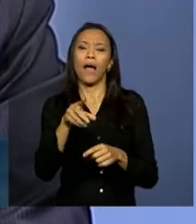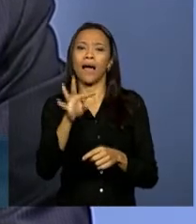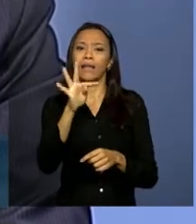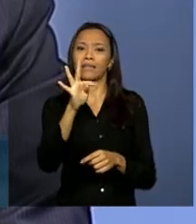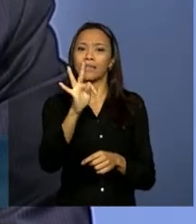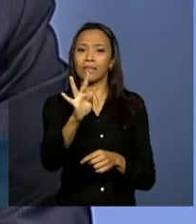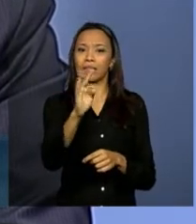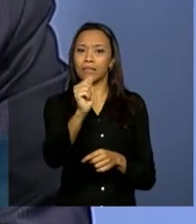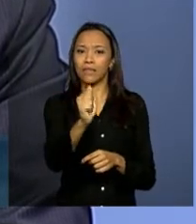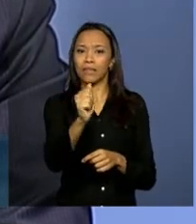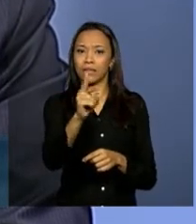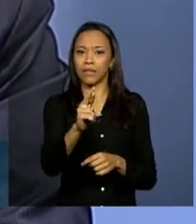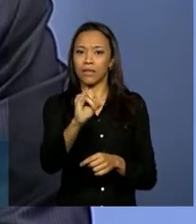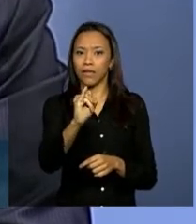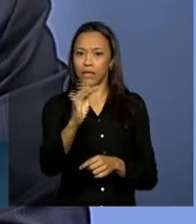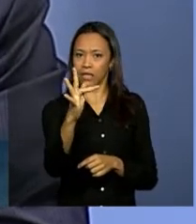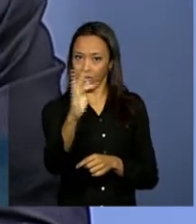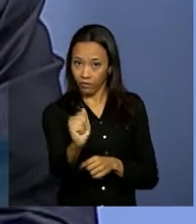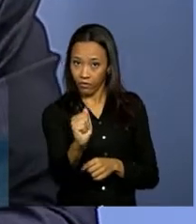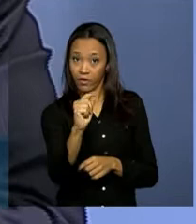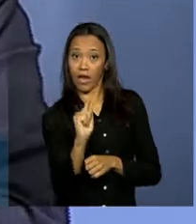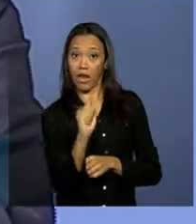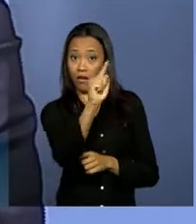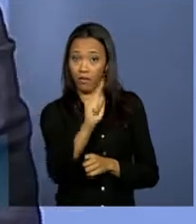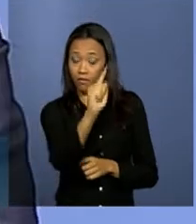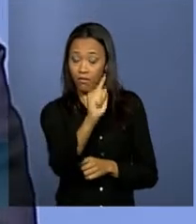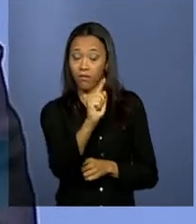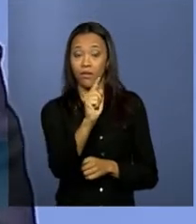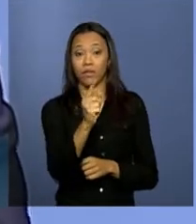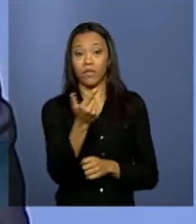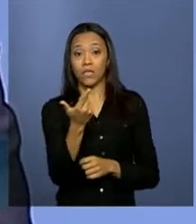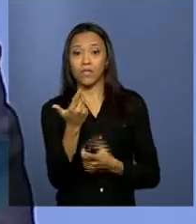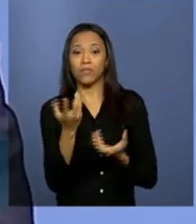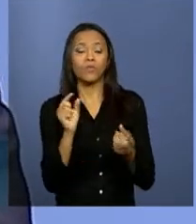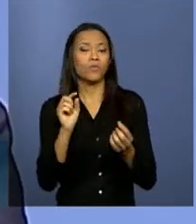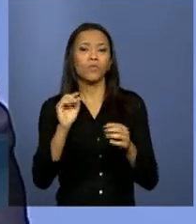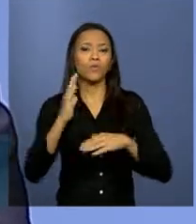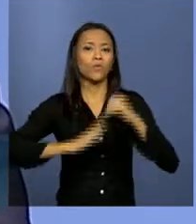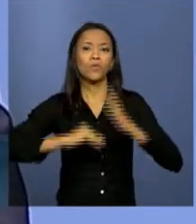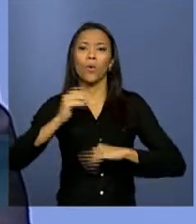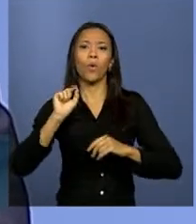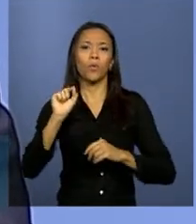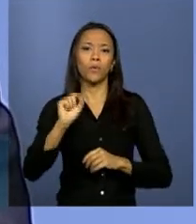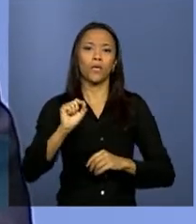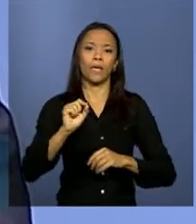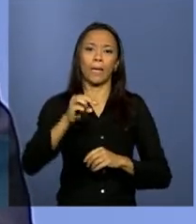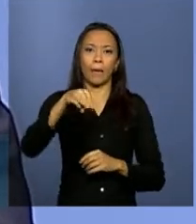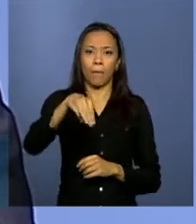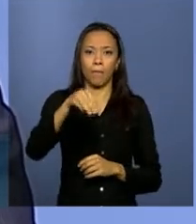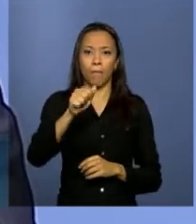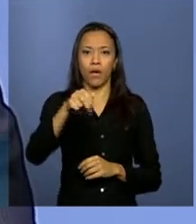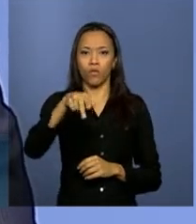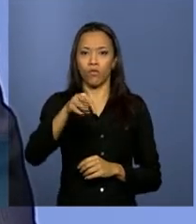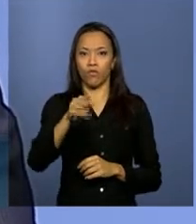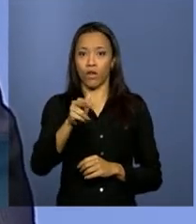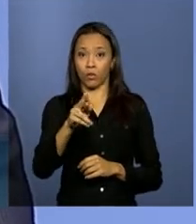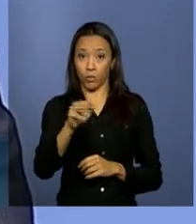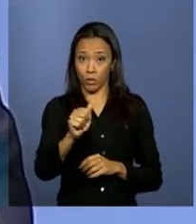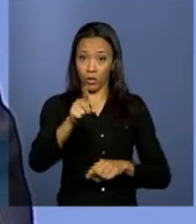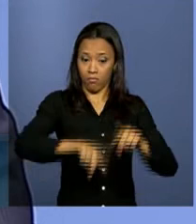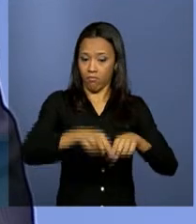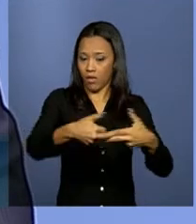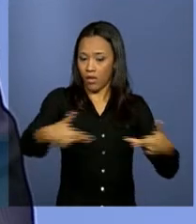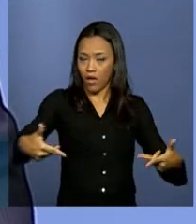questão muito relevante na medida em que as tarifas médias, sobretudo em relação aos manufaturados, a tarifa é baixa já.